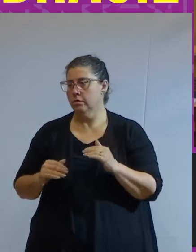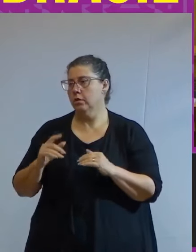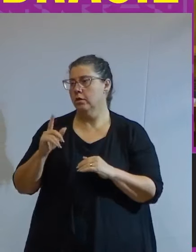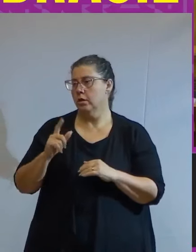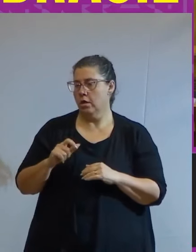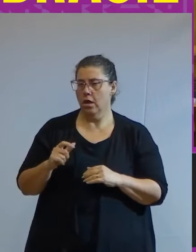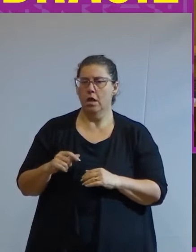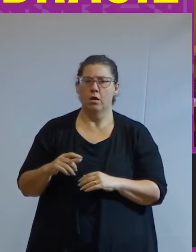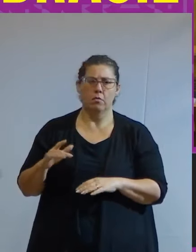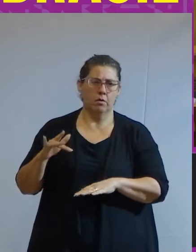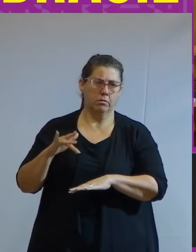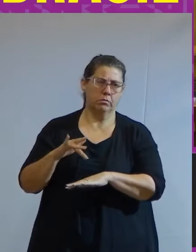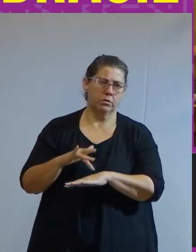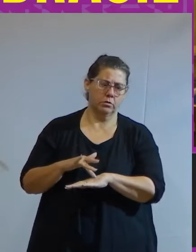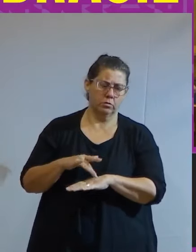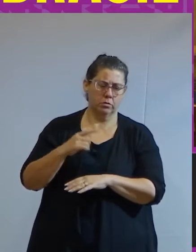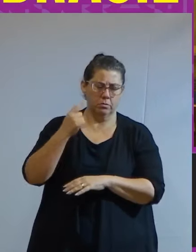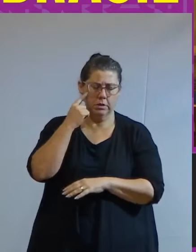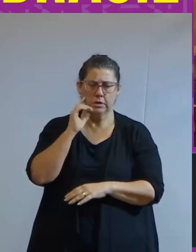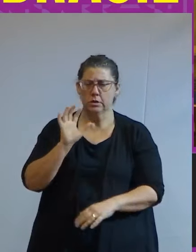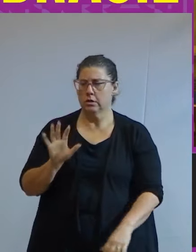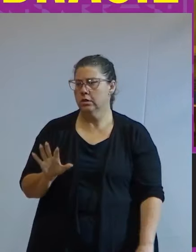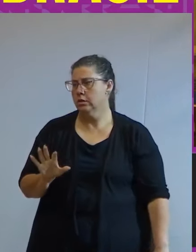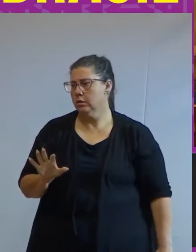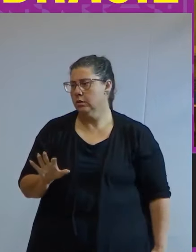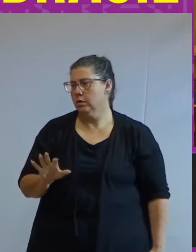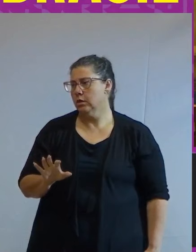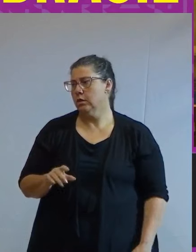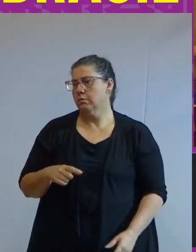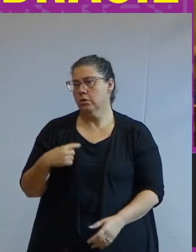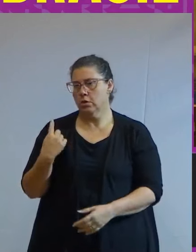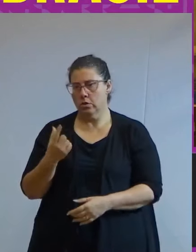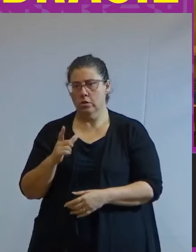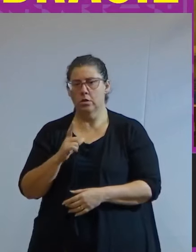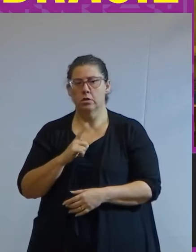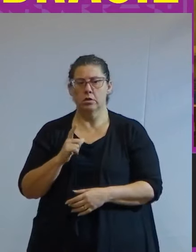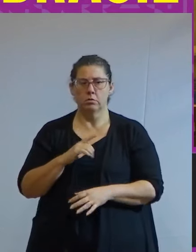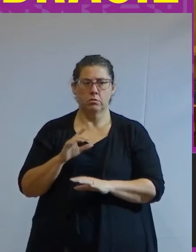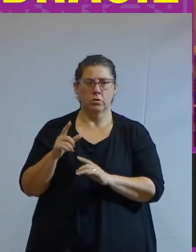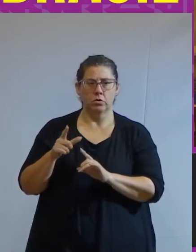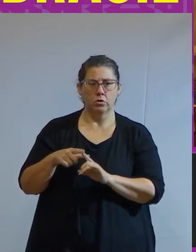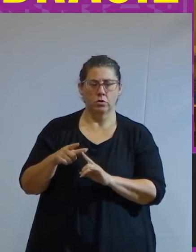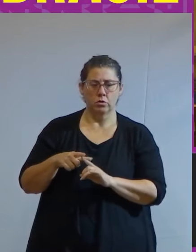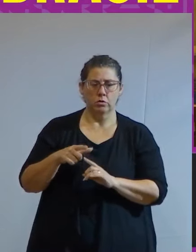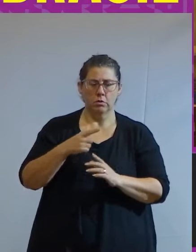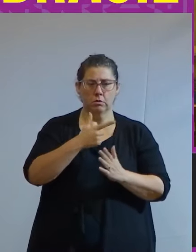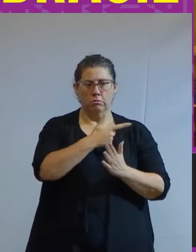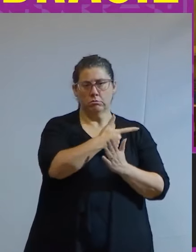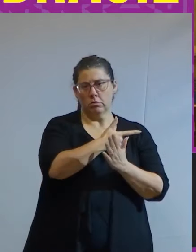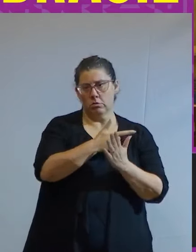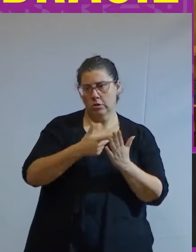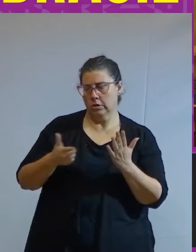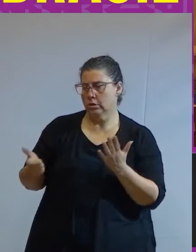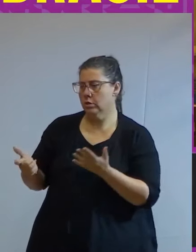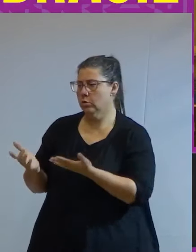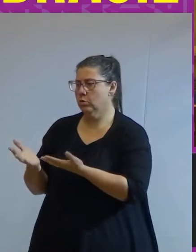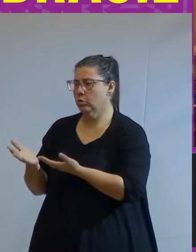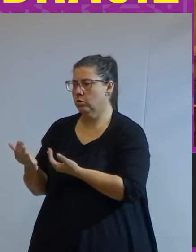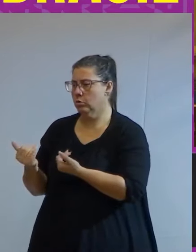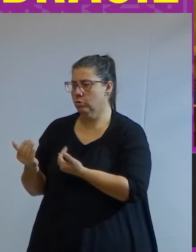crucial pensar isso até porque nós temos uma espécie de genocídio dos jovens